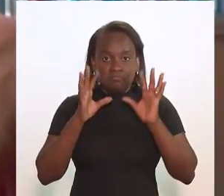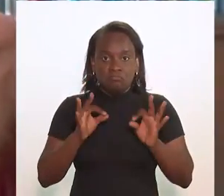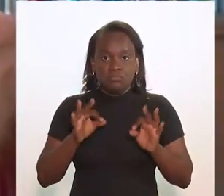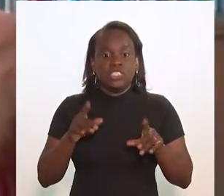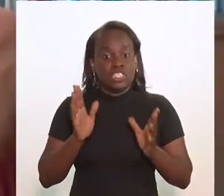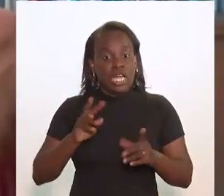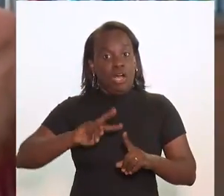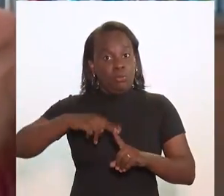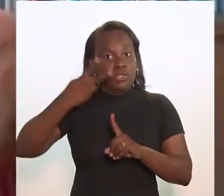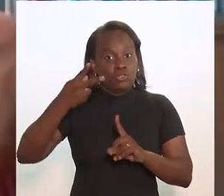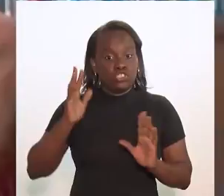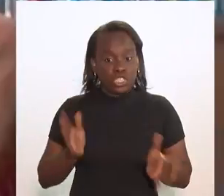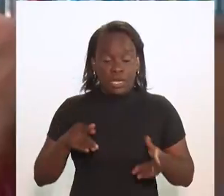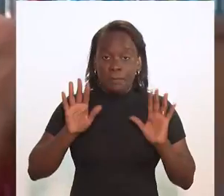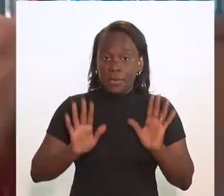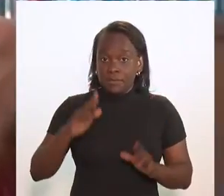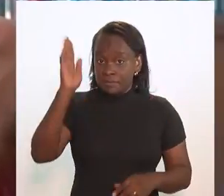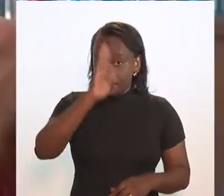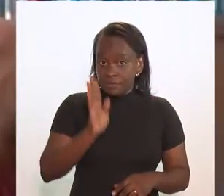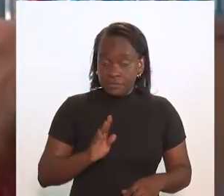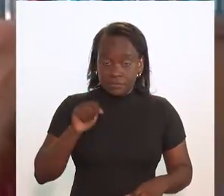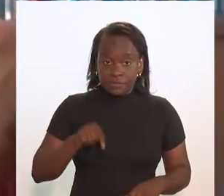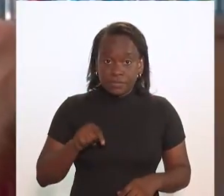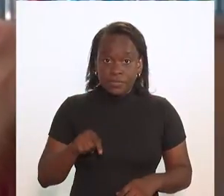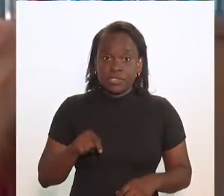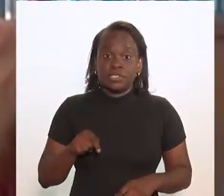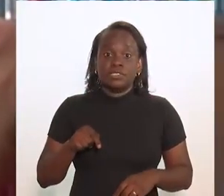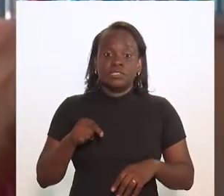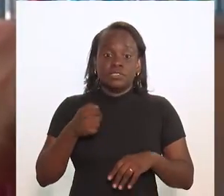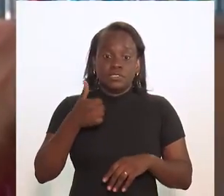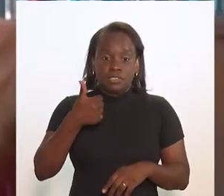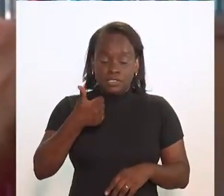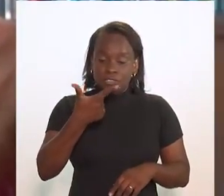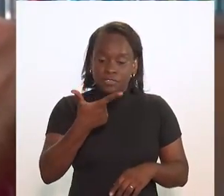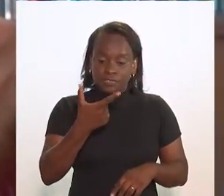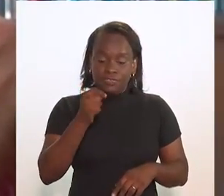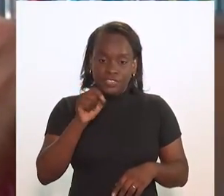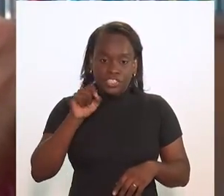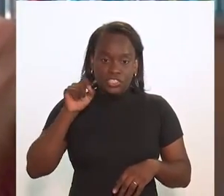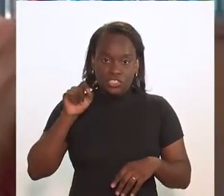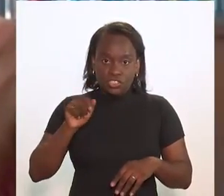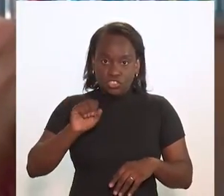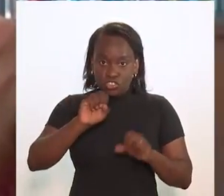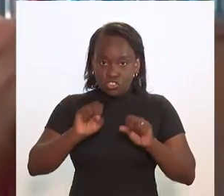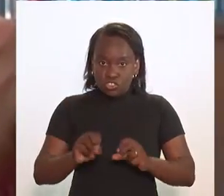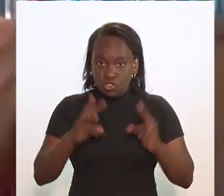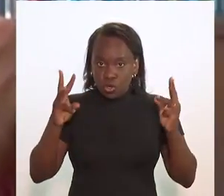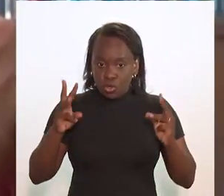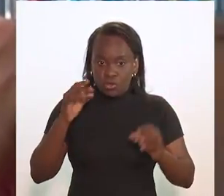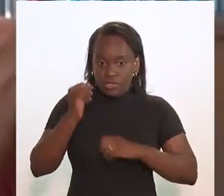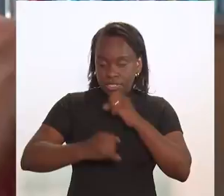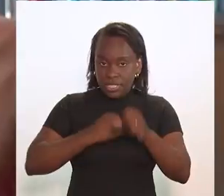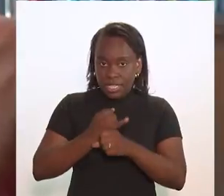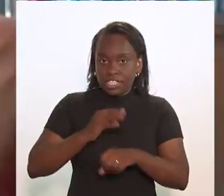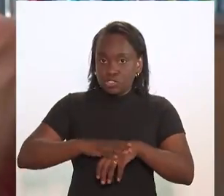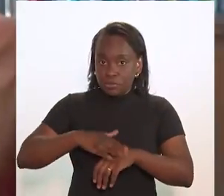sido aumentado. Mas que no Brasil, mais de 120 shows online